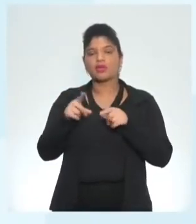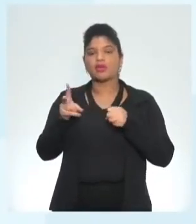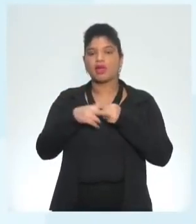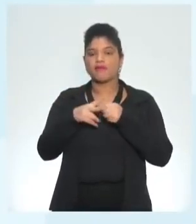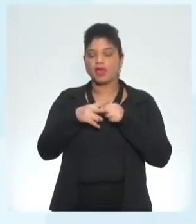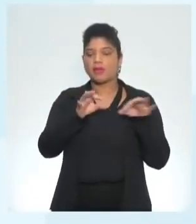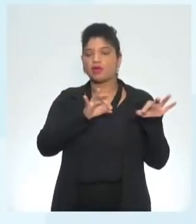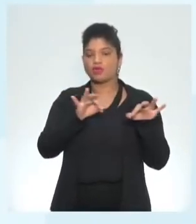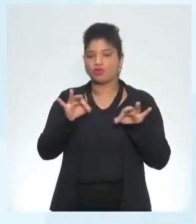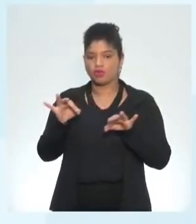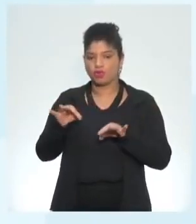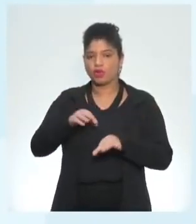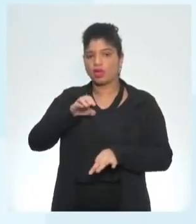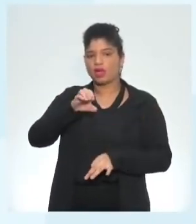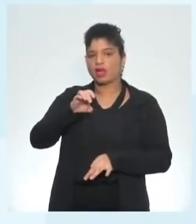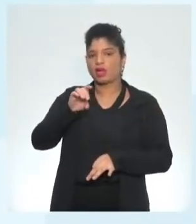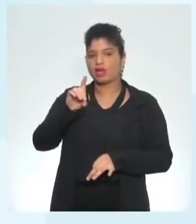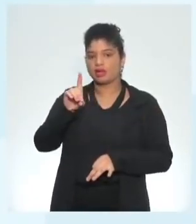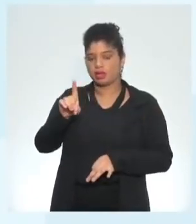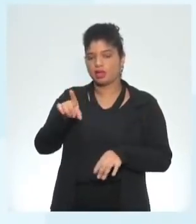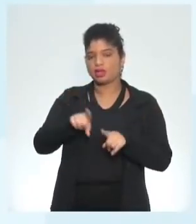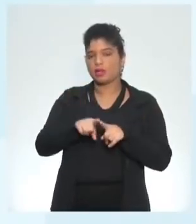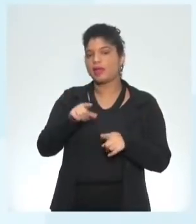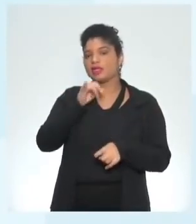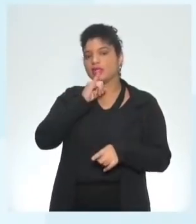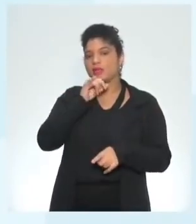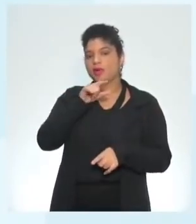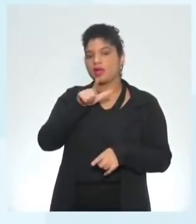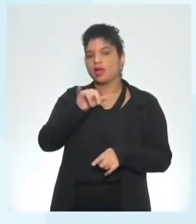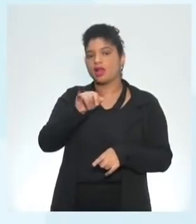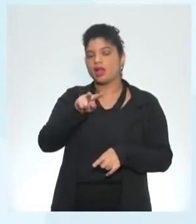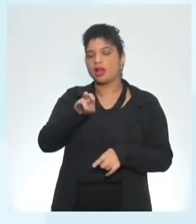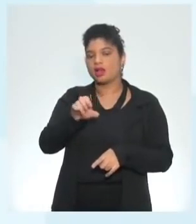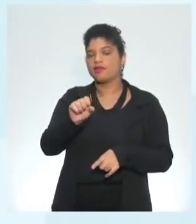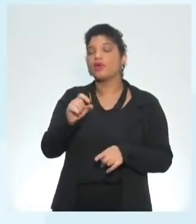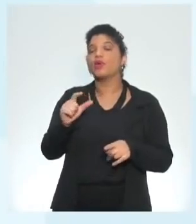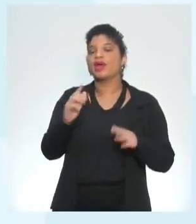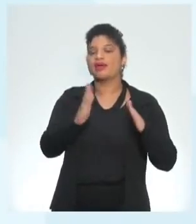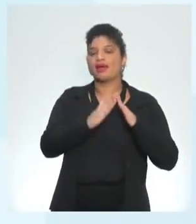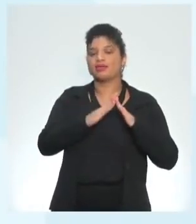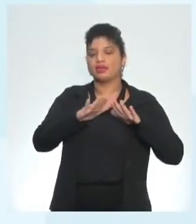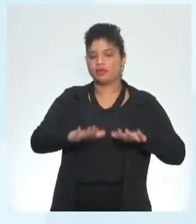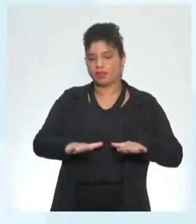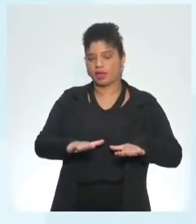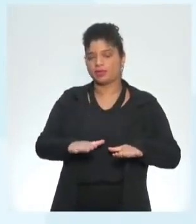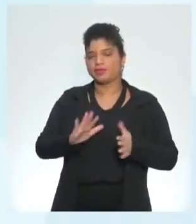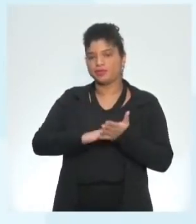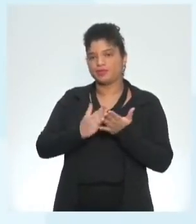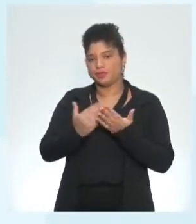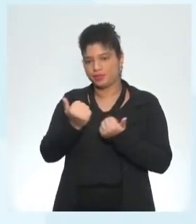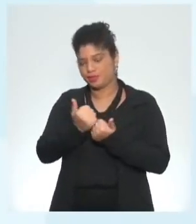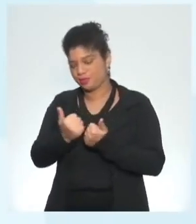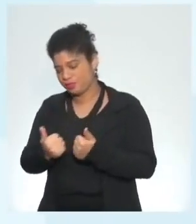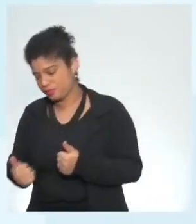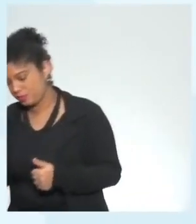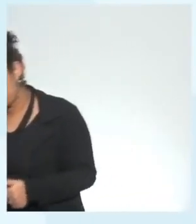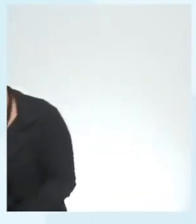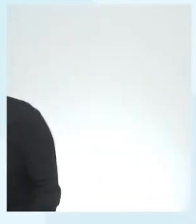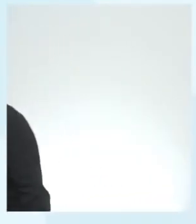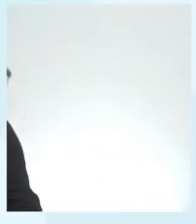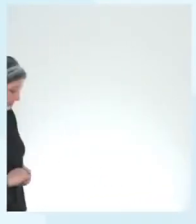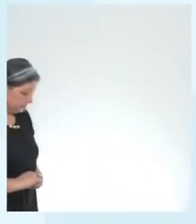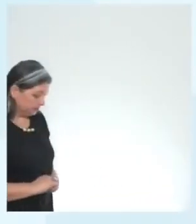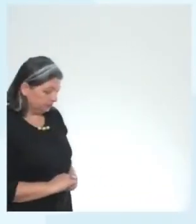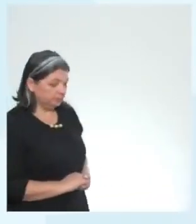regulares que terminam em ed por exemplo o verbo live que é morar no passado é lived o verbo love